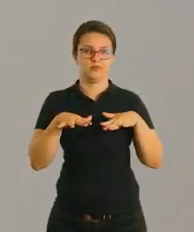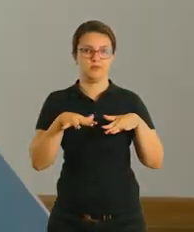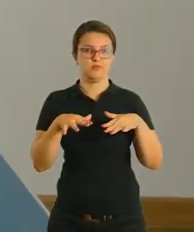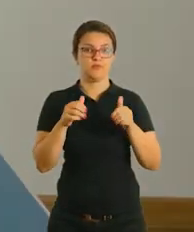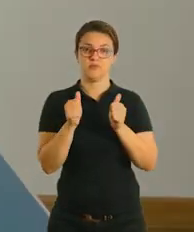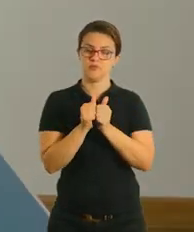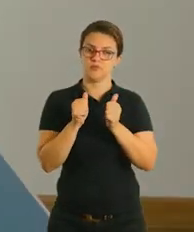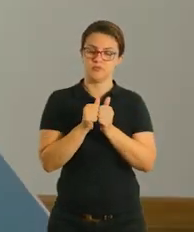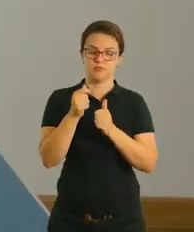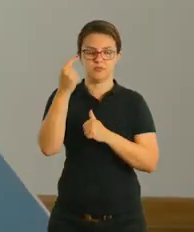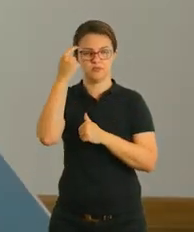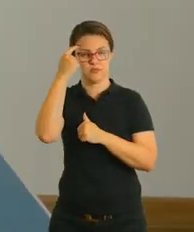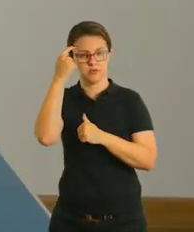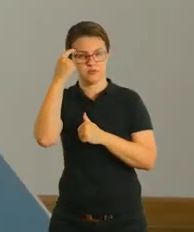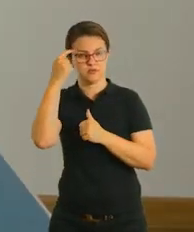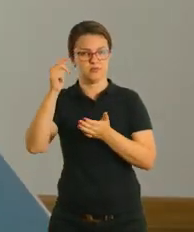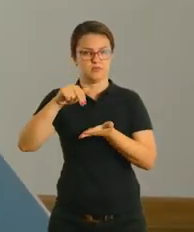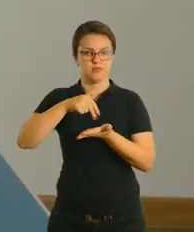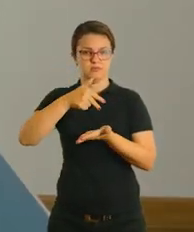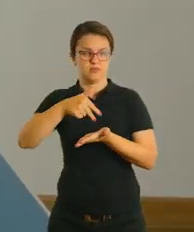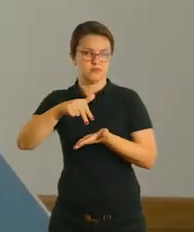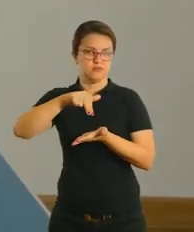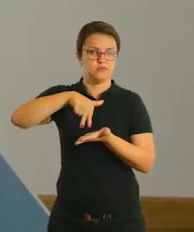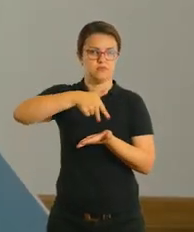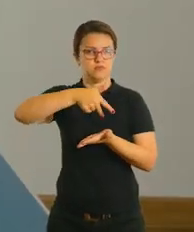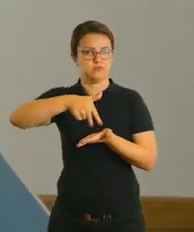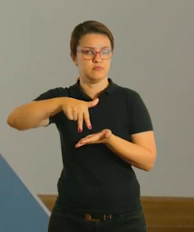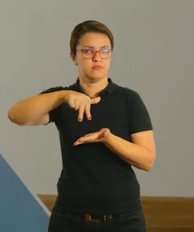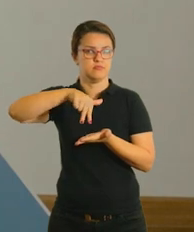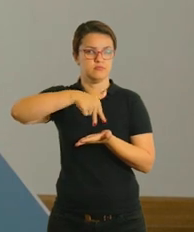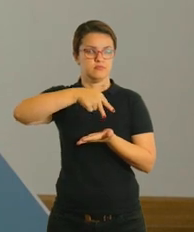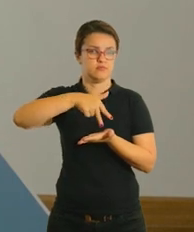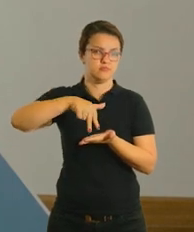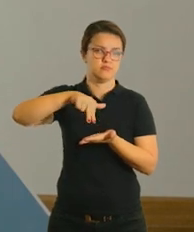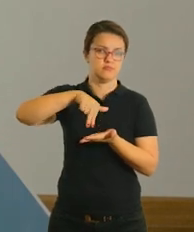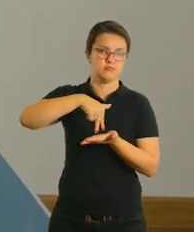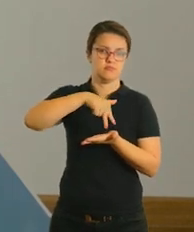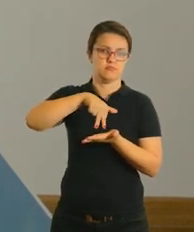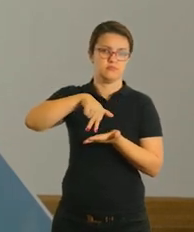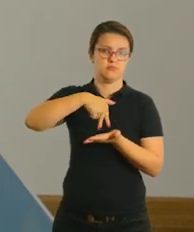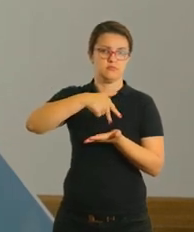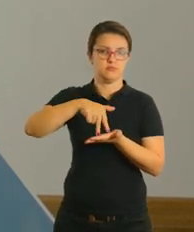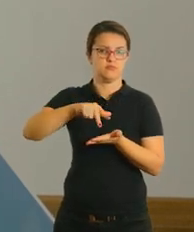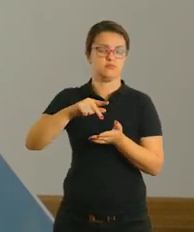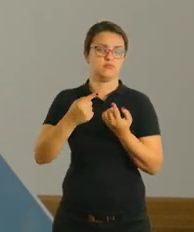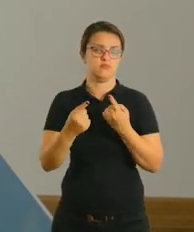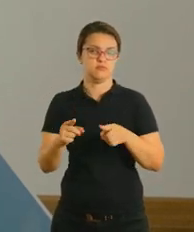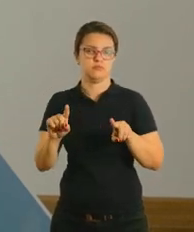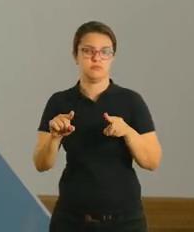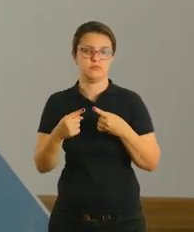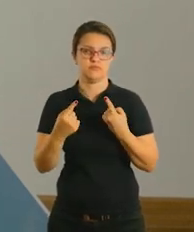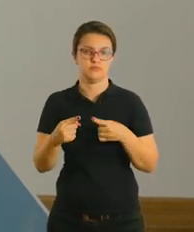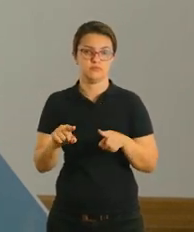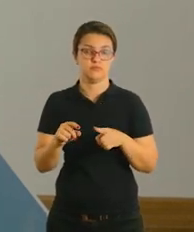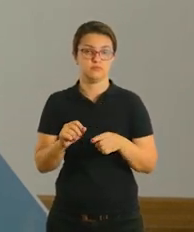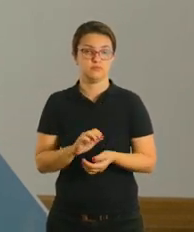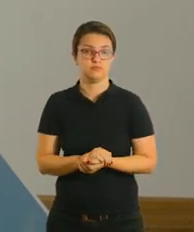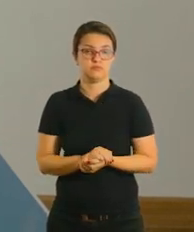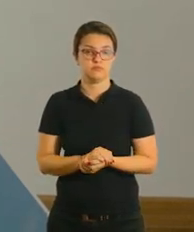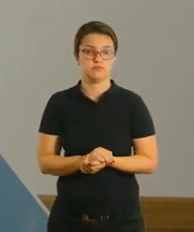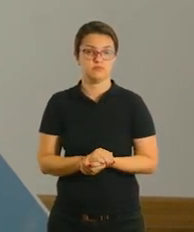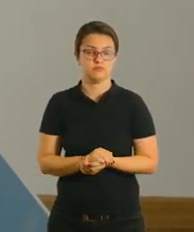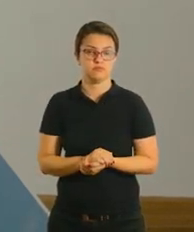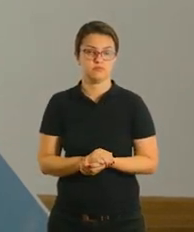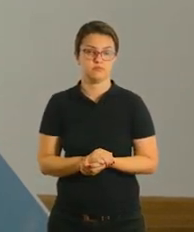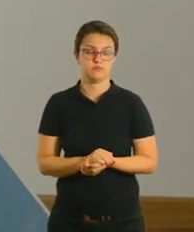criar uma coreografia dentro da dança, né? Junto com a música, com apoio rítmico. Tudo